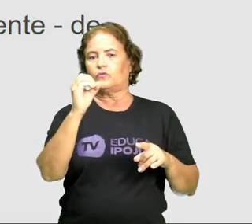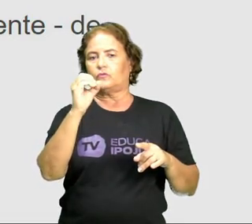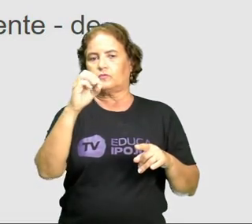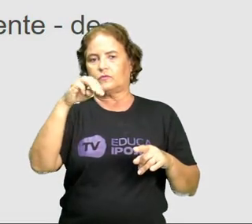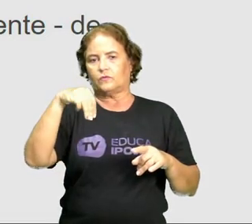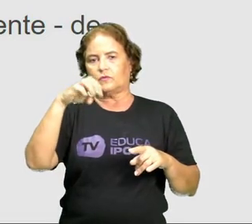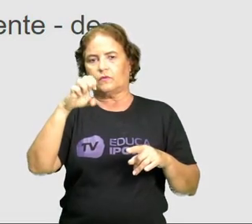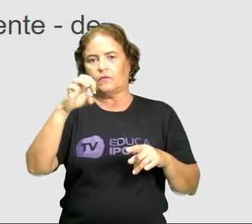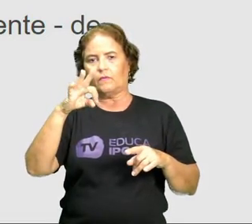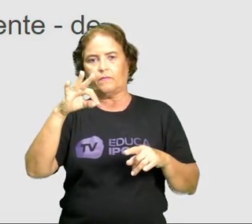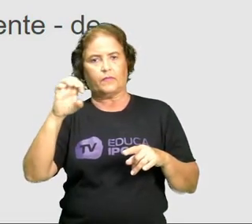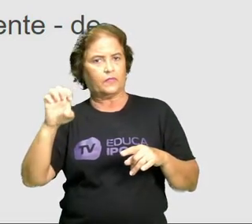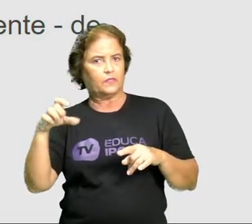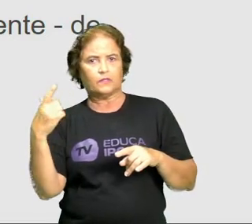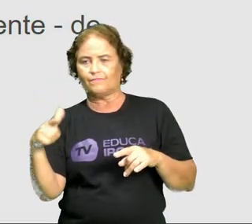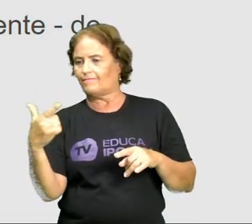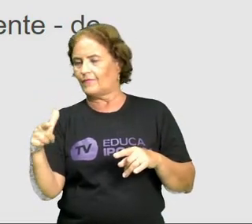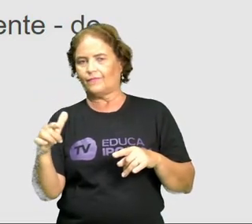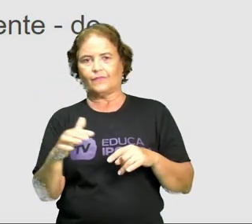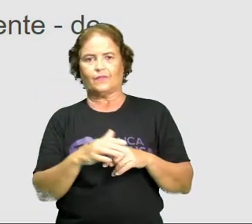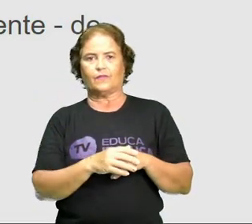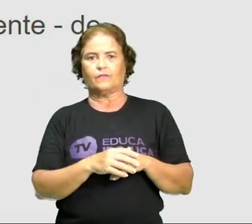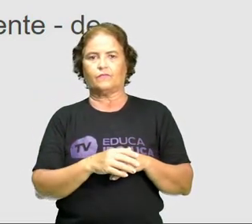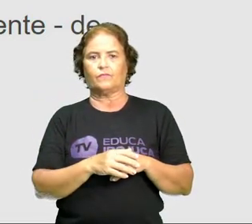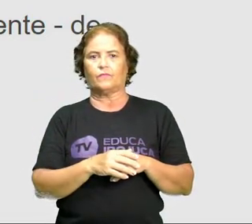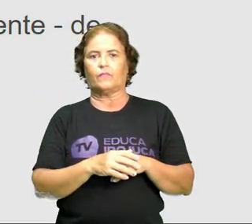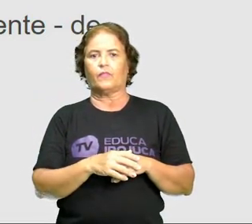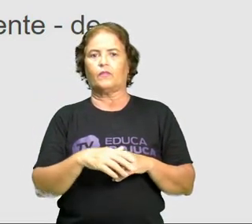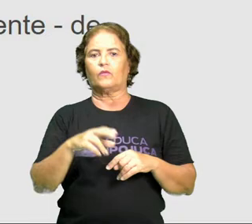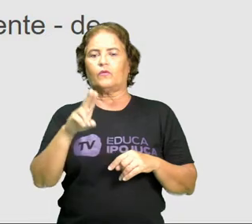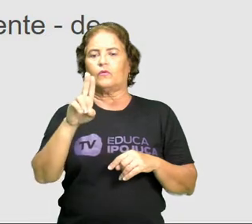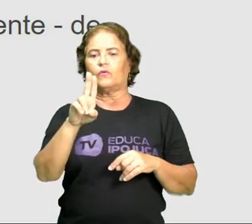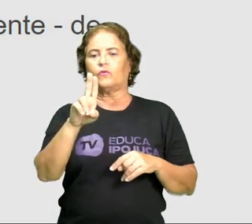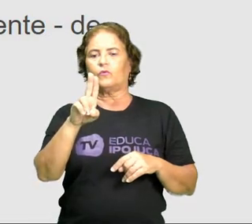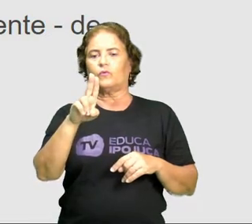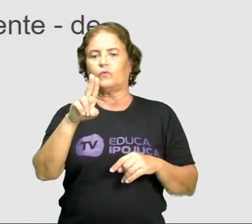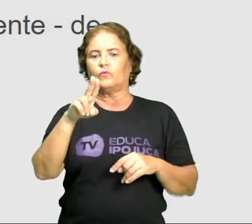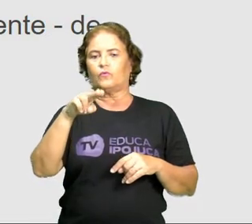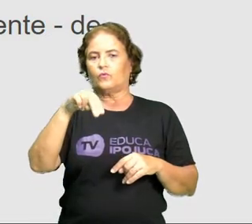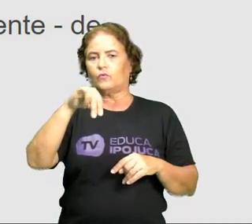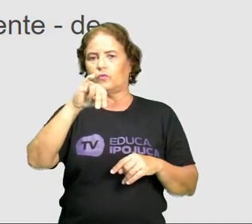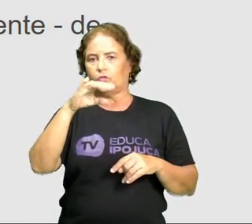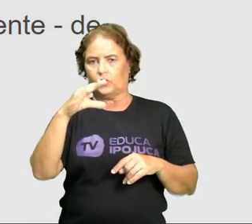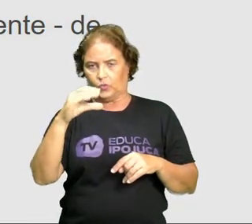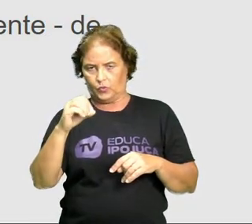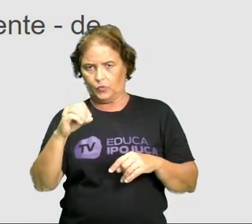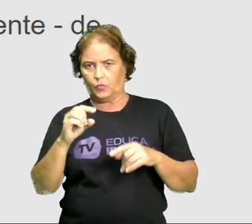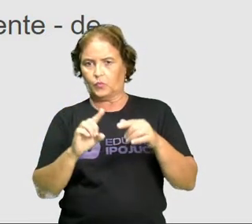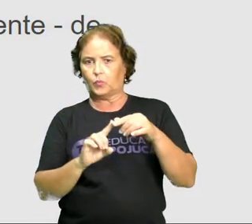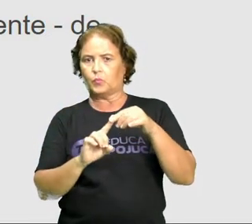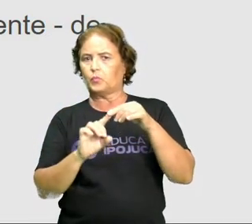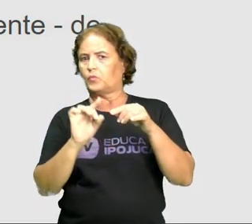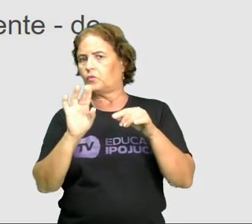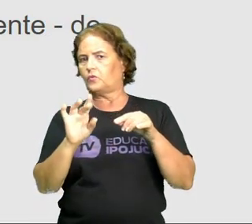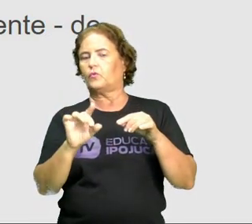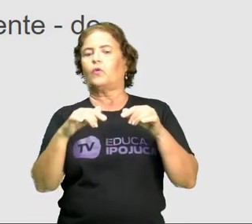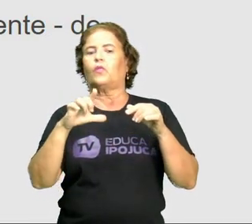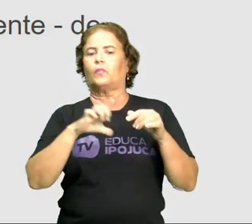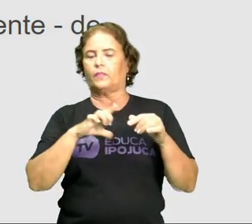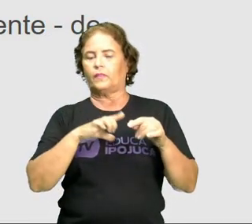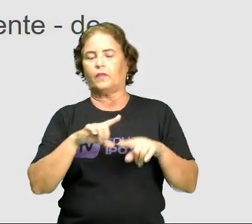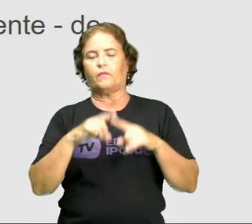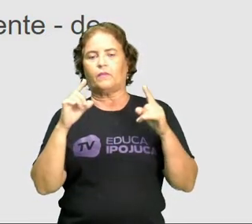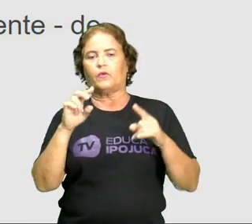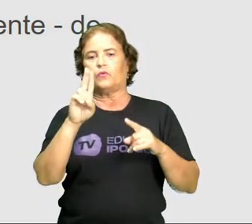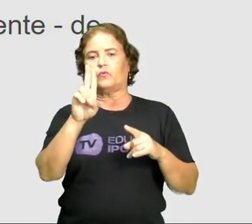precisa. De único, que no caso é unicamente, também perde o acento quando ela é derivada. De